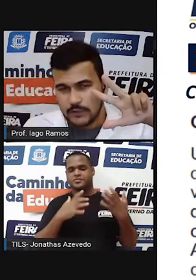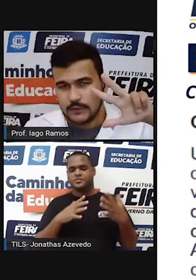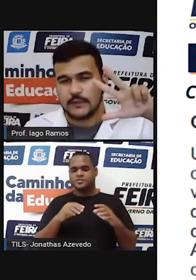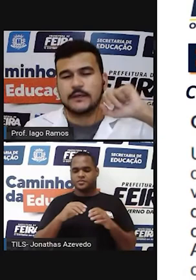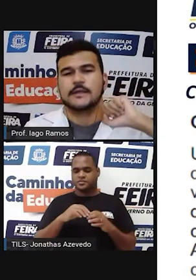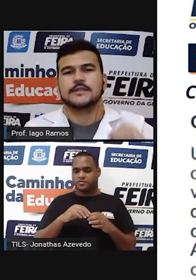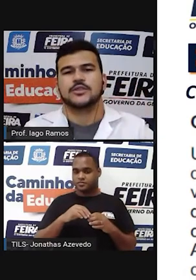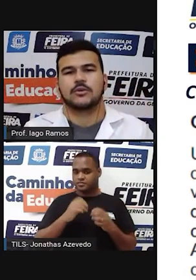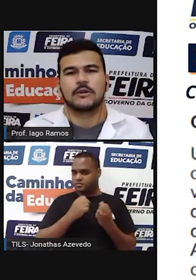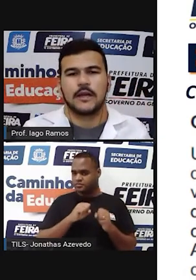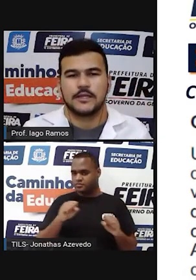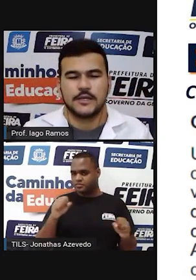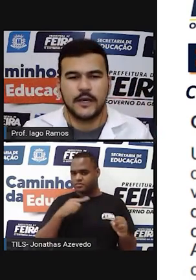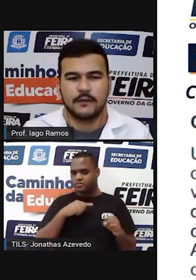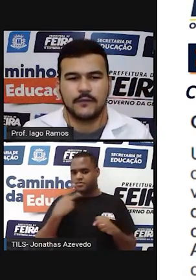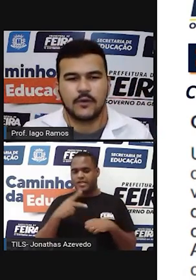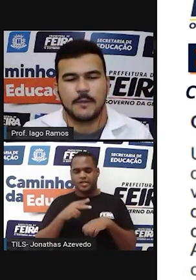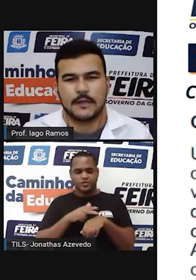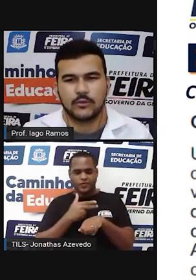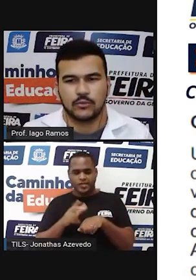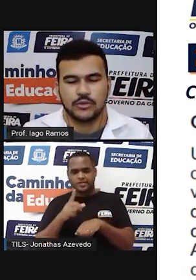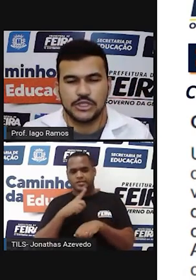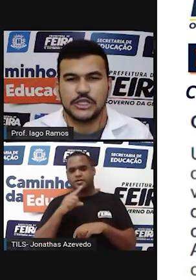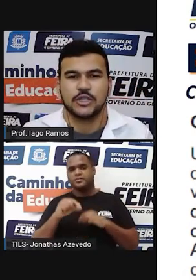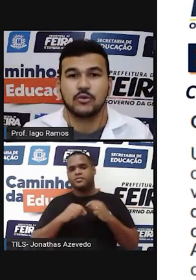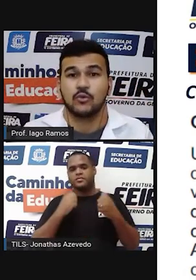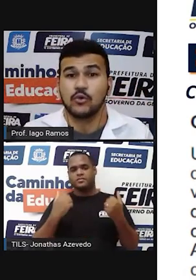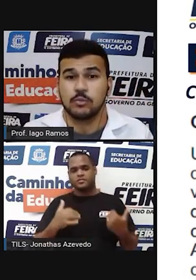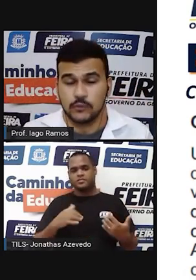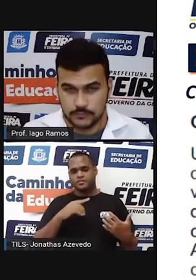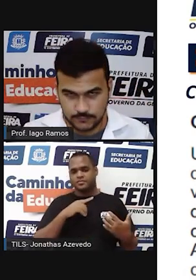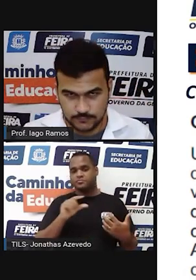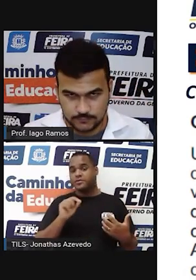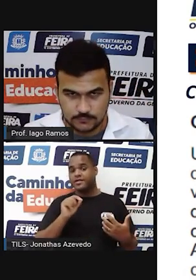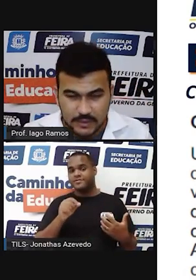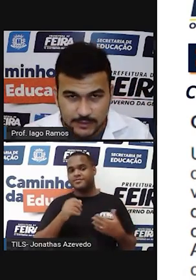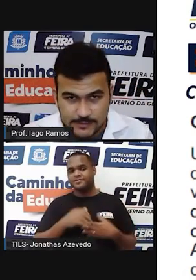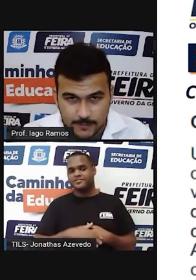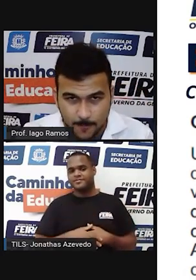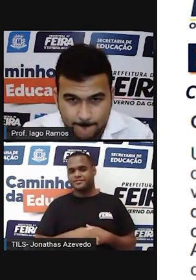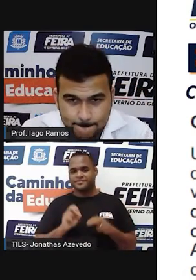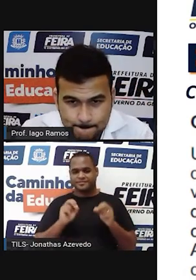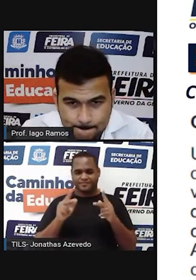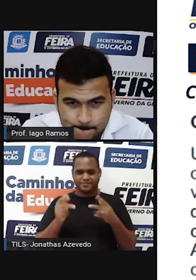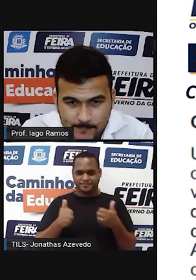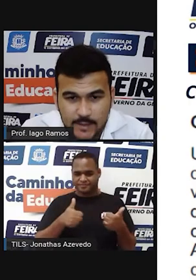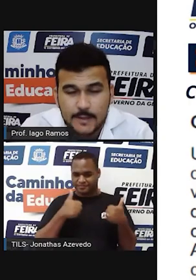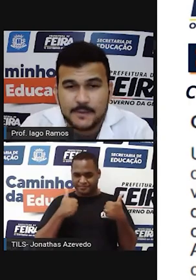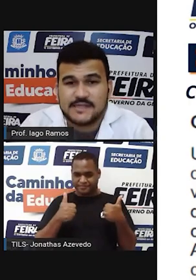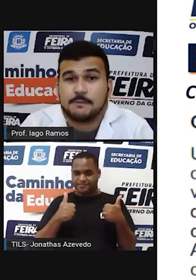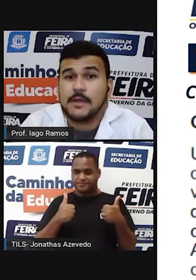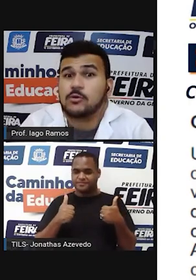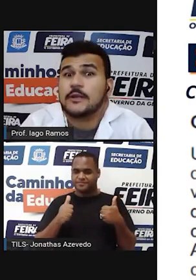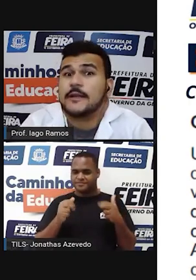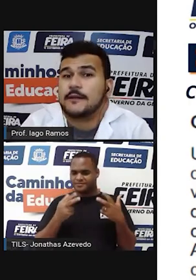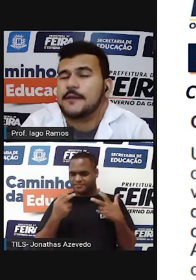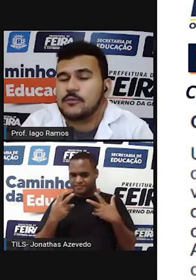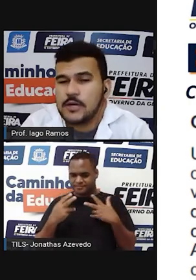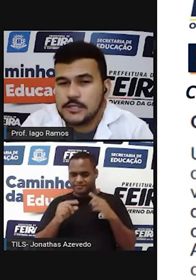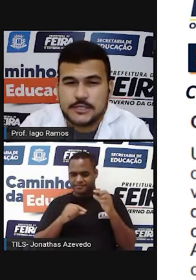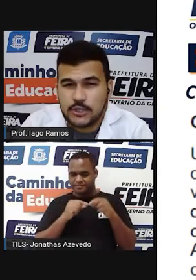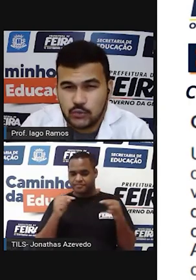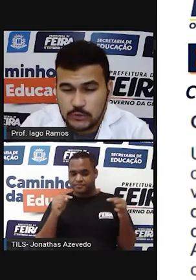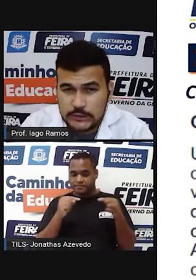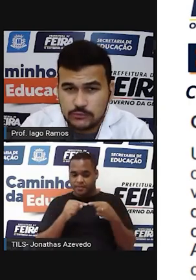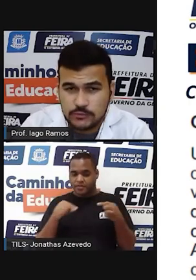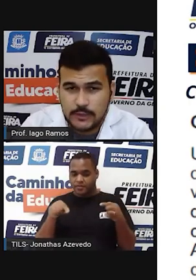largura desse chocolate em formato de cubo? Beleza? Percebeu que tem a